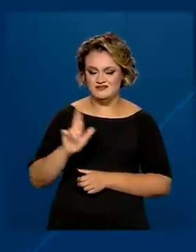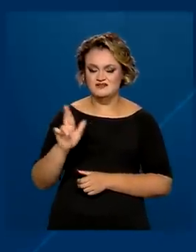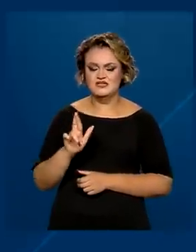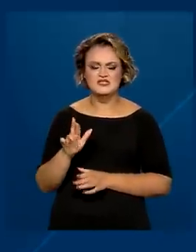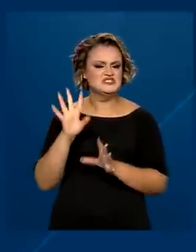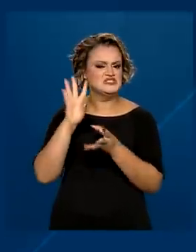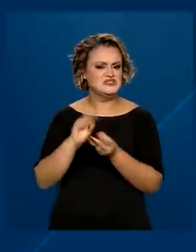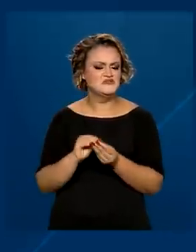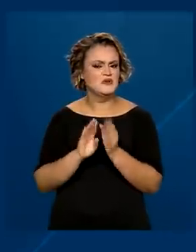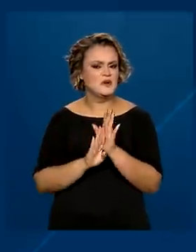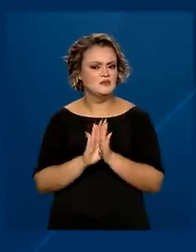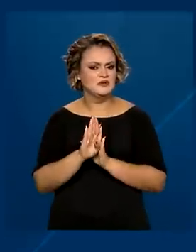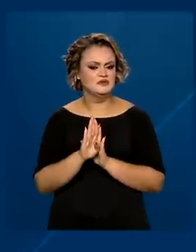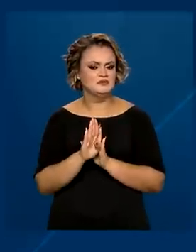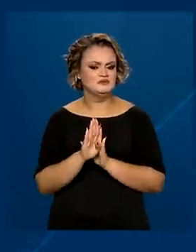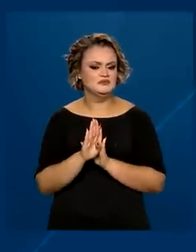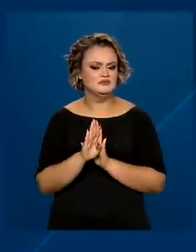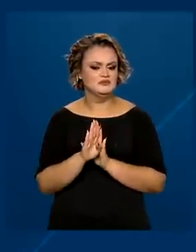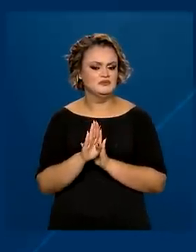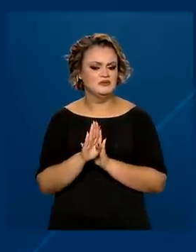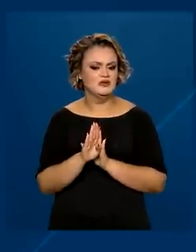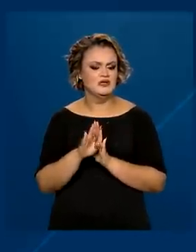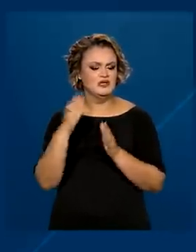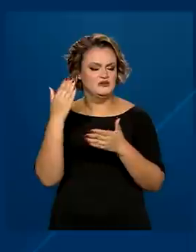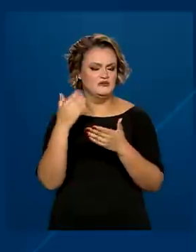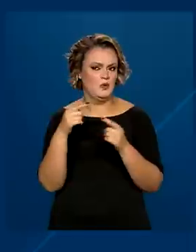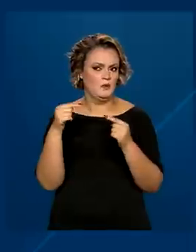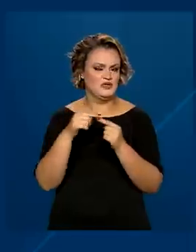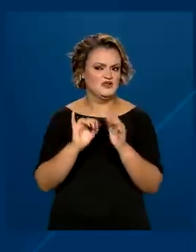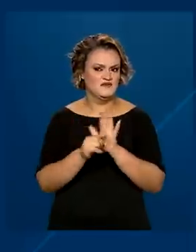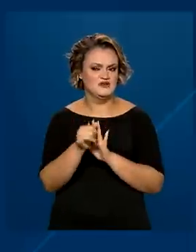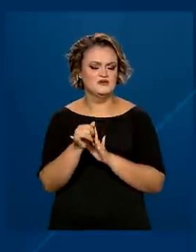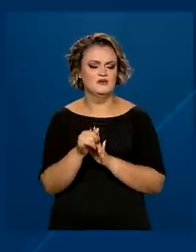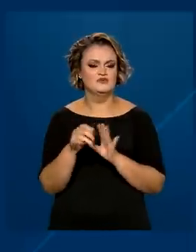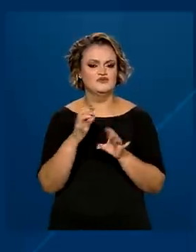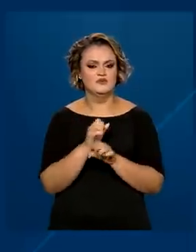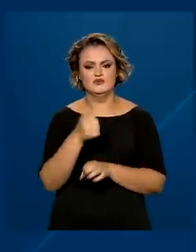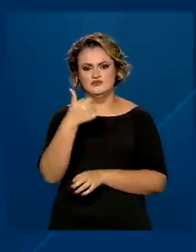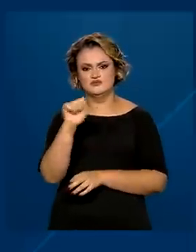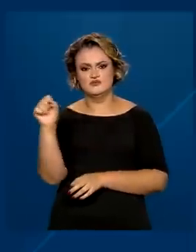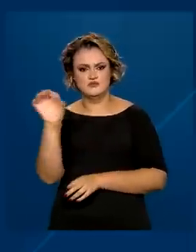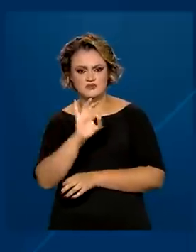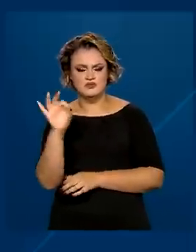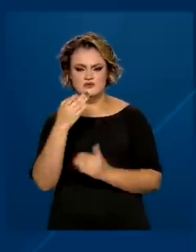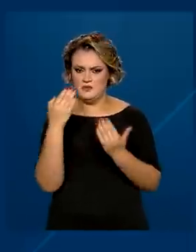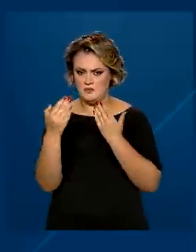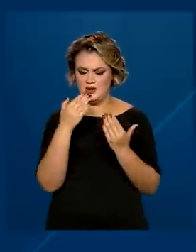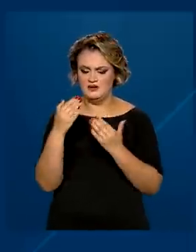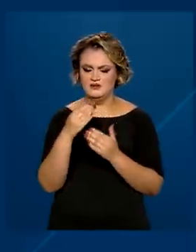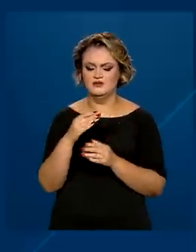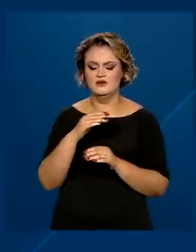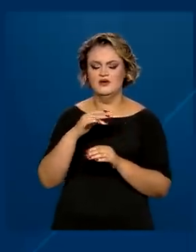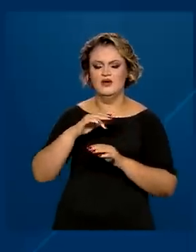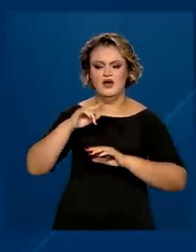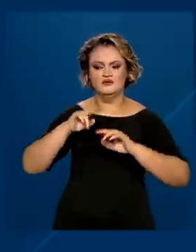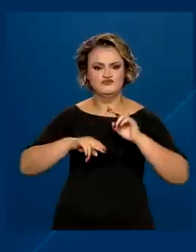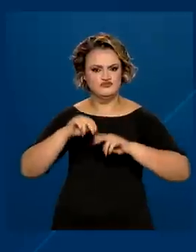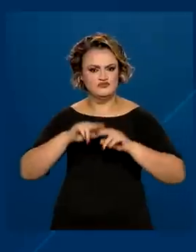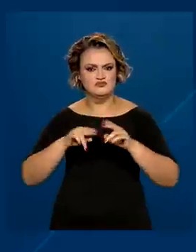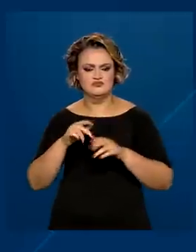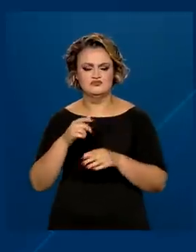representa um aumento real, ou seja, descontada a inflação, de quase 18% em relação a junho de 2021.